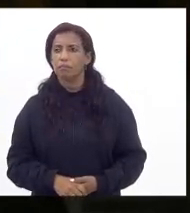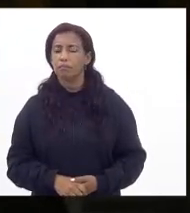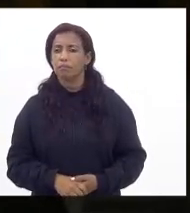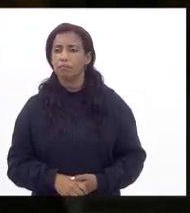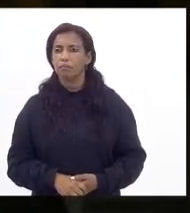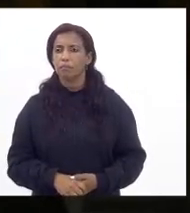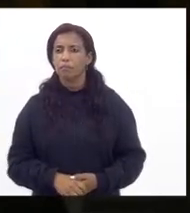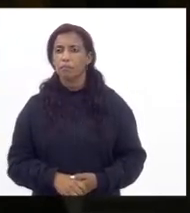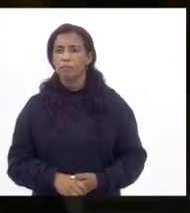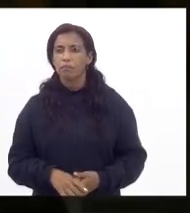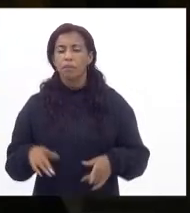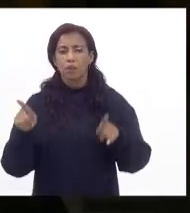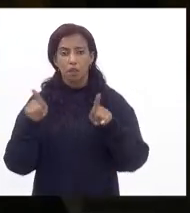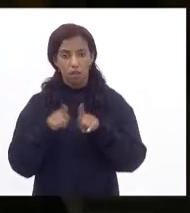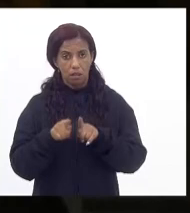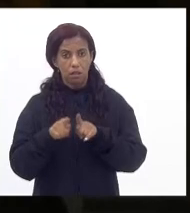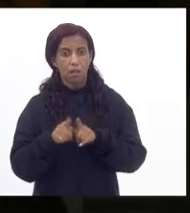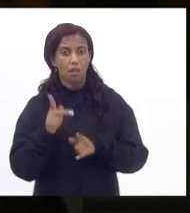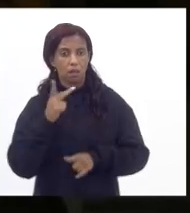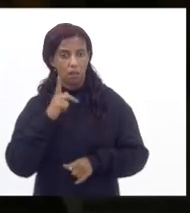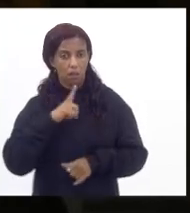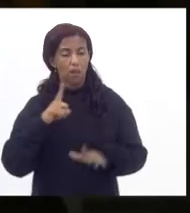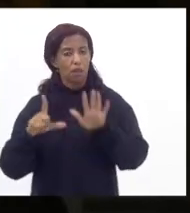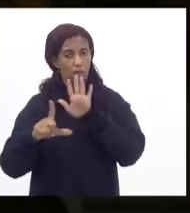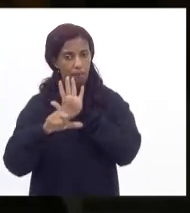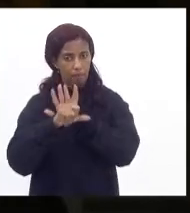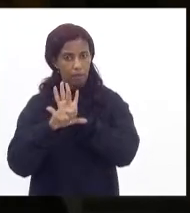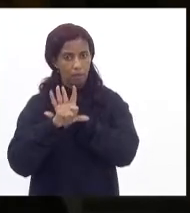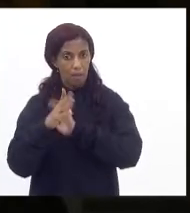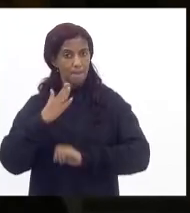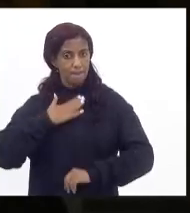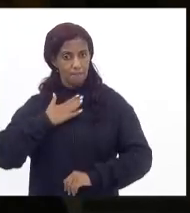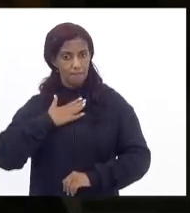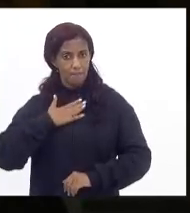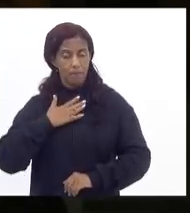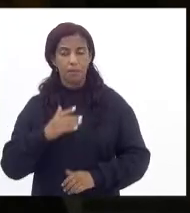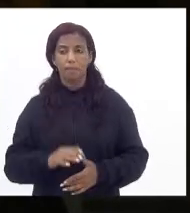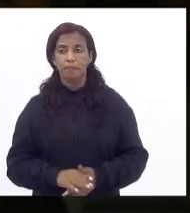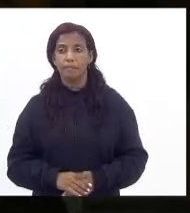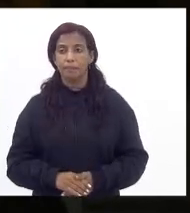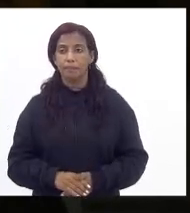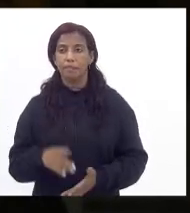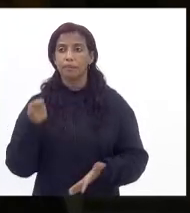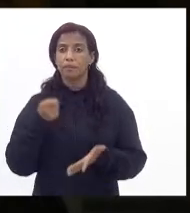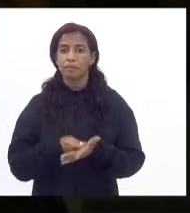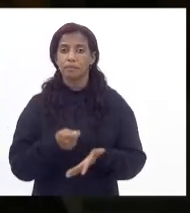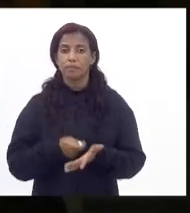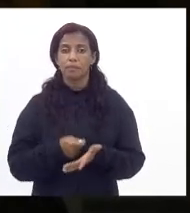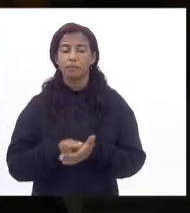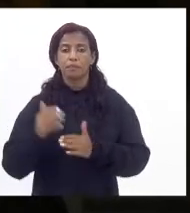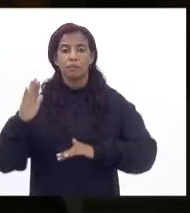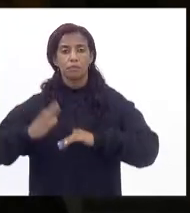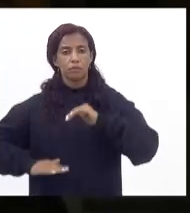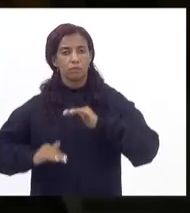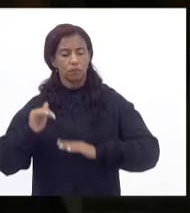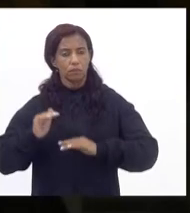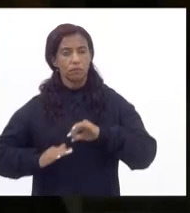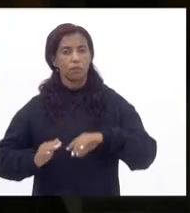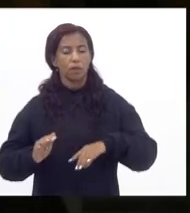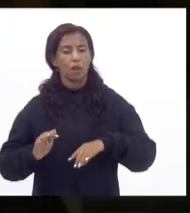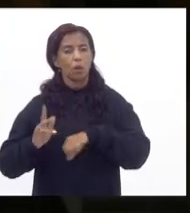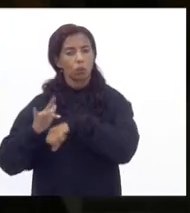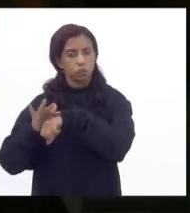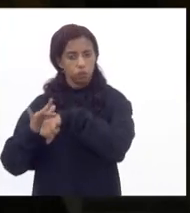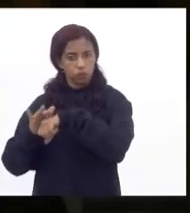eu quero destacar também que há uma legislação em vigor uma lei de minha autoria que garante aos profissionais com comorbidades